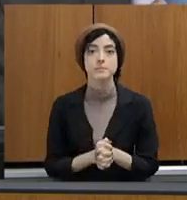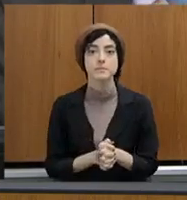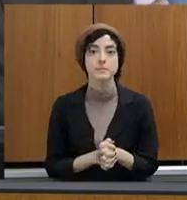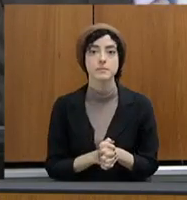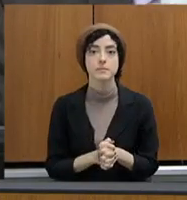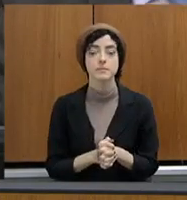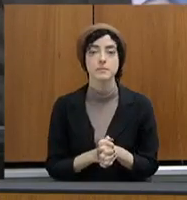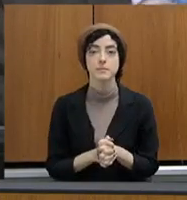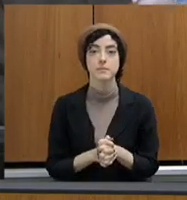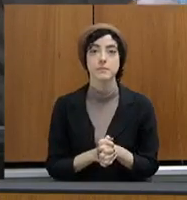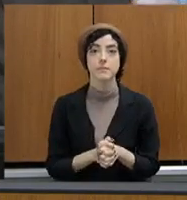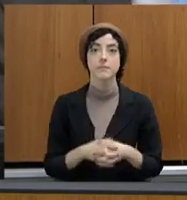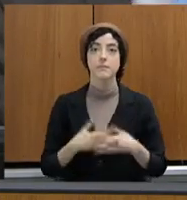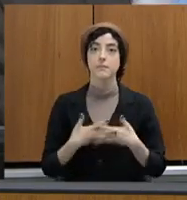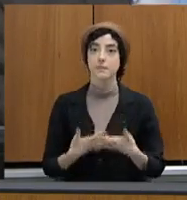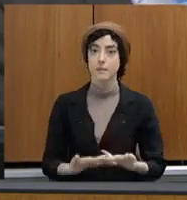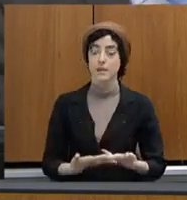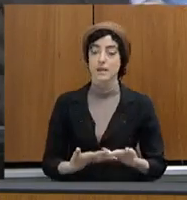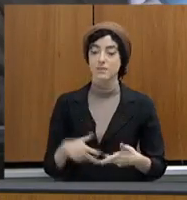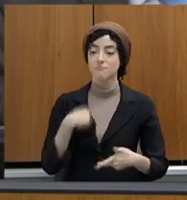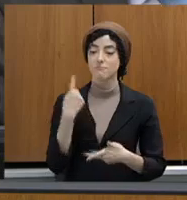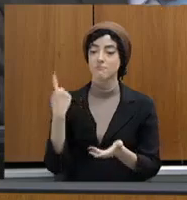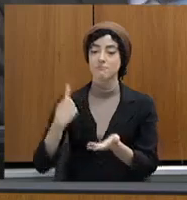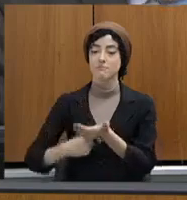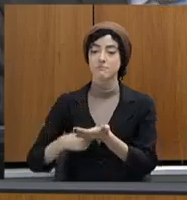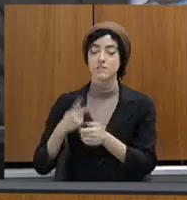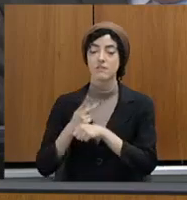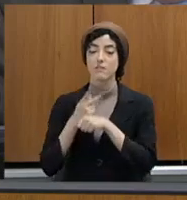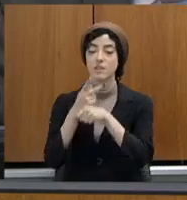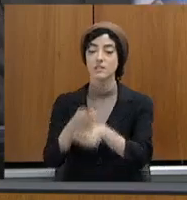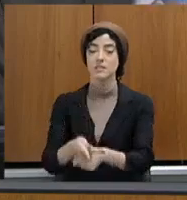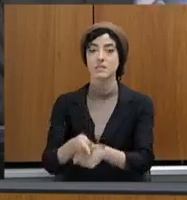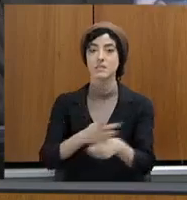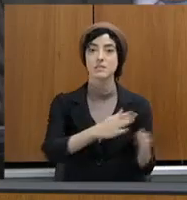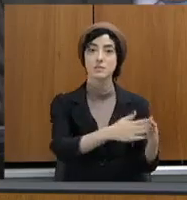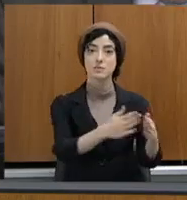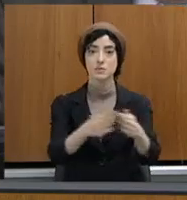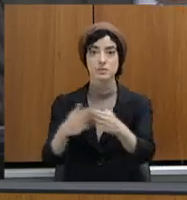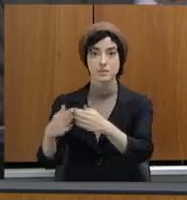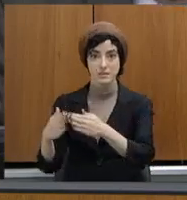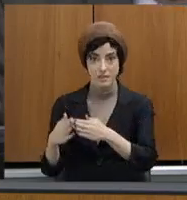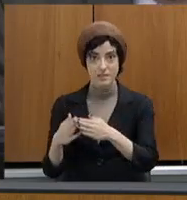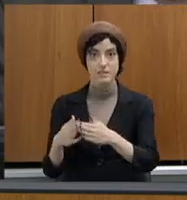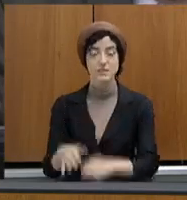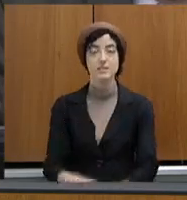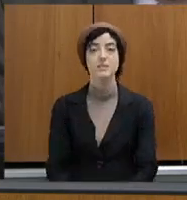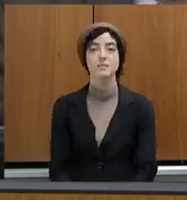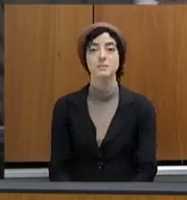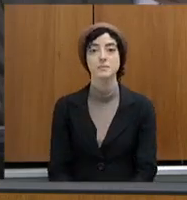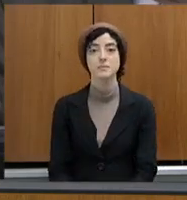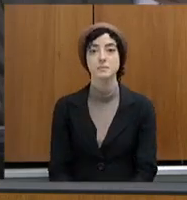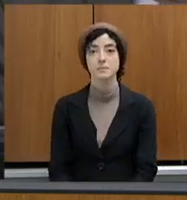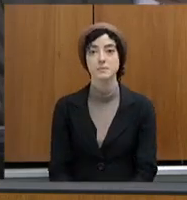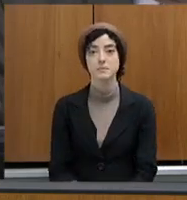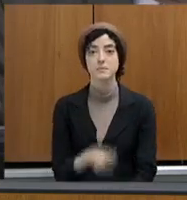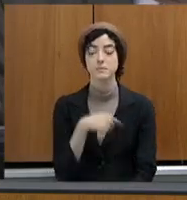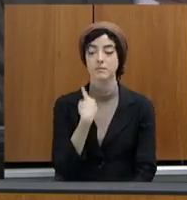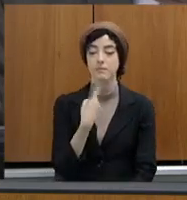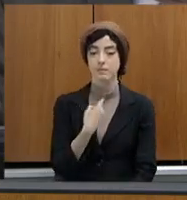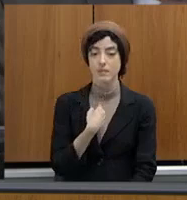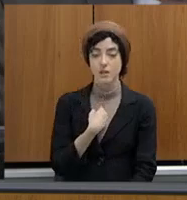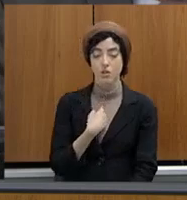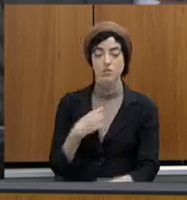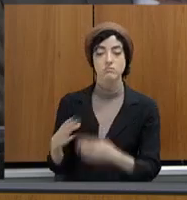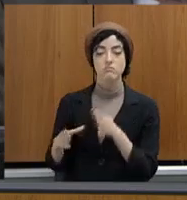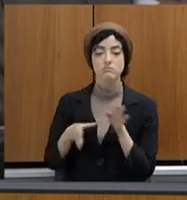às unidades do nosso plantão aqui de BH e R&BH. Nós, cada conselheiro da Polícia